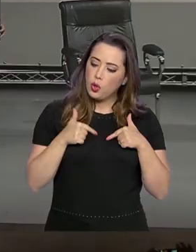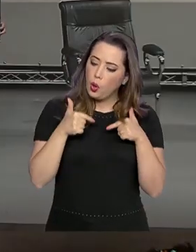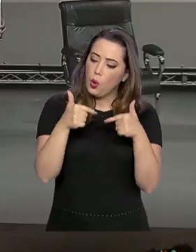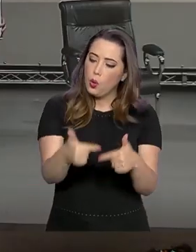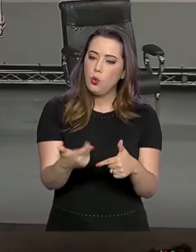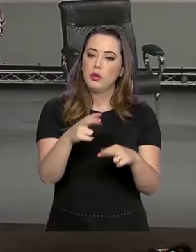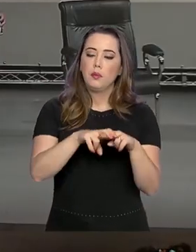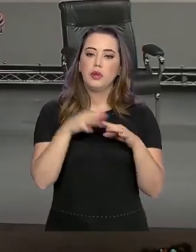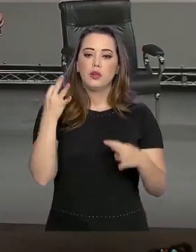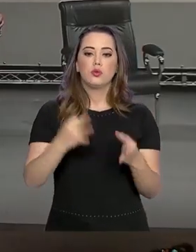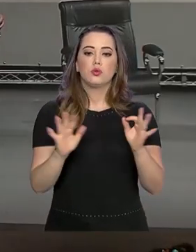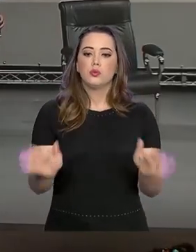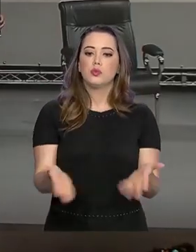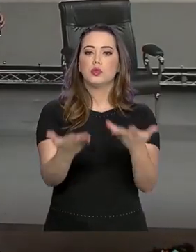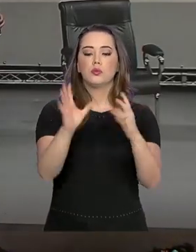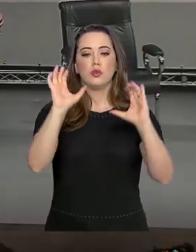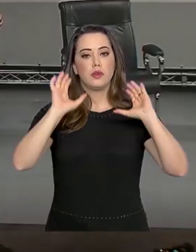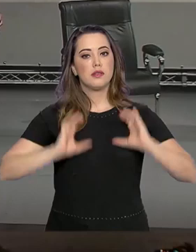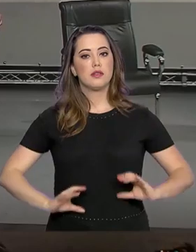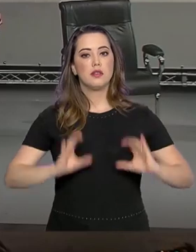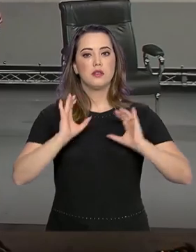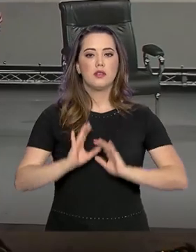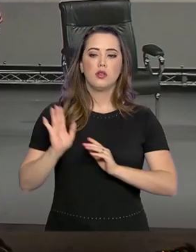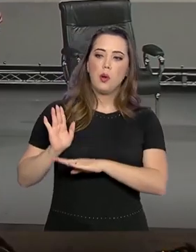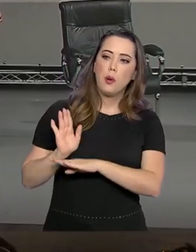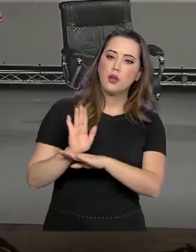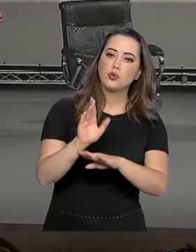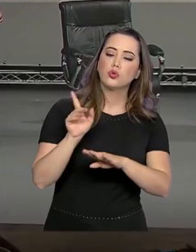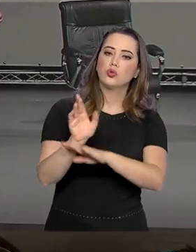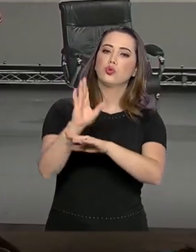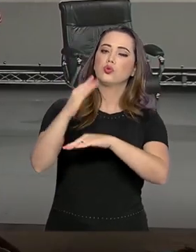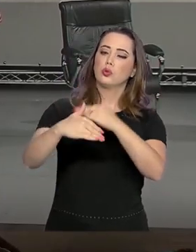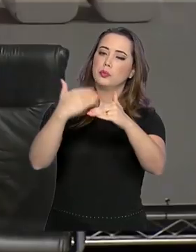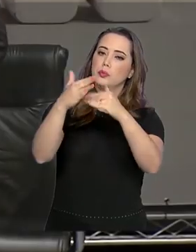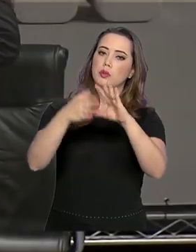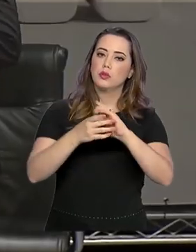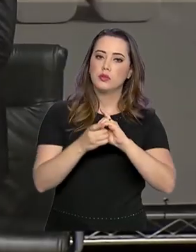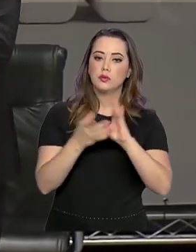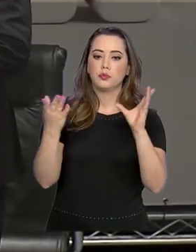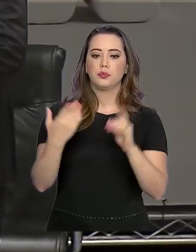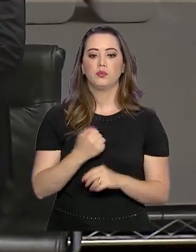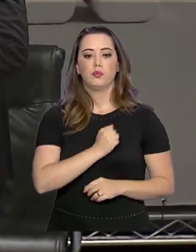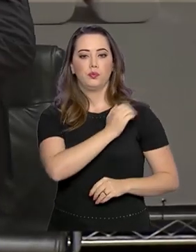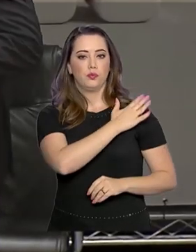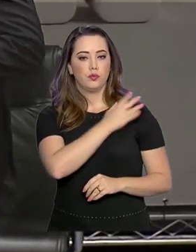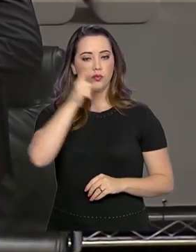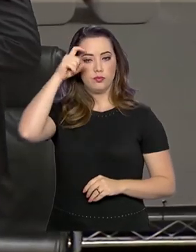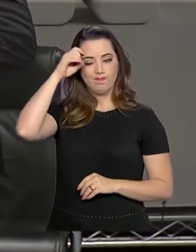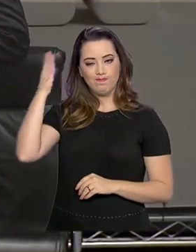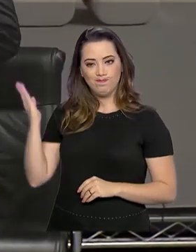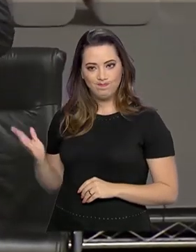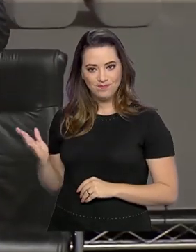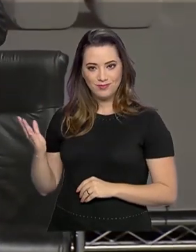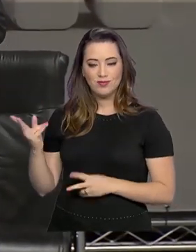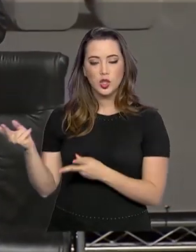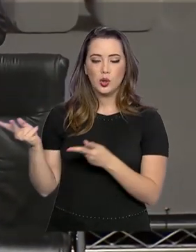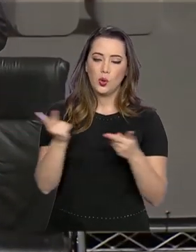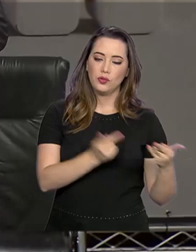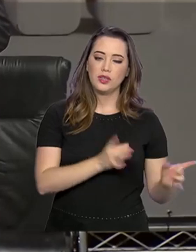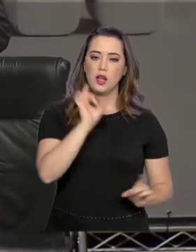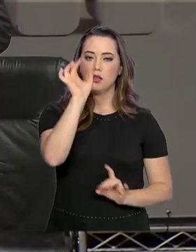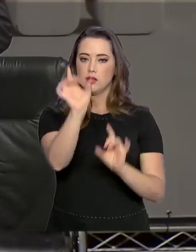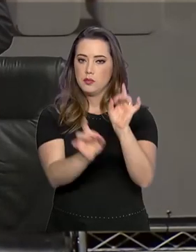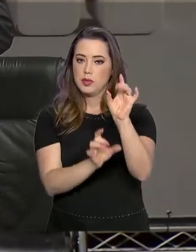promovem a cidadania e contribuem para o fortalecimento da democracia. O vice-presidente Hamilton Mourão foi o convidado